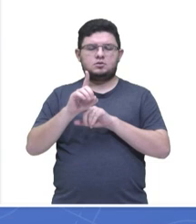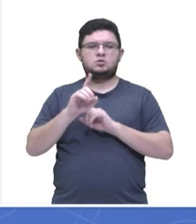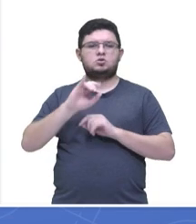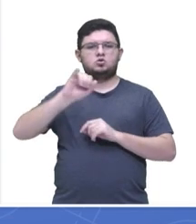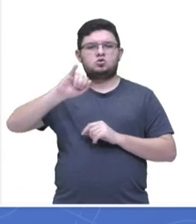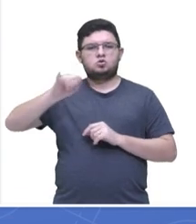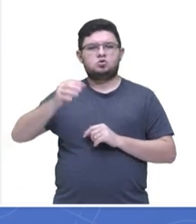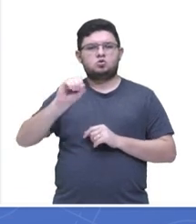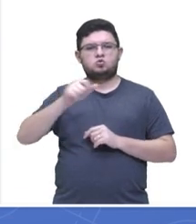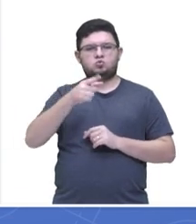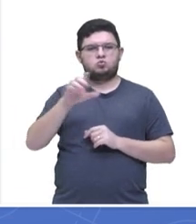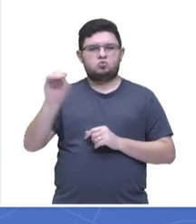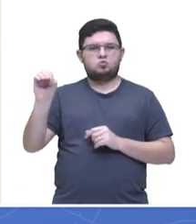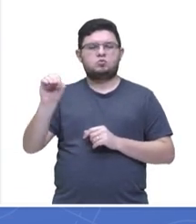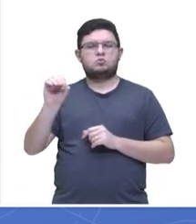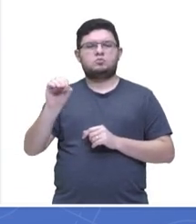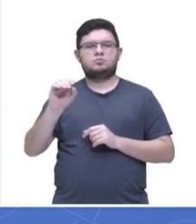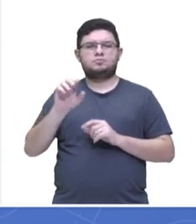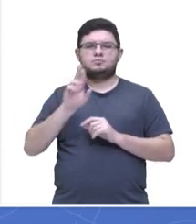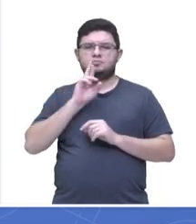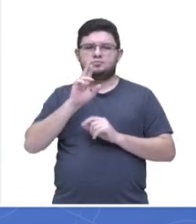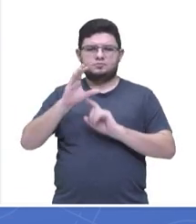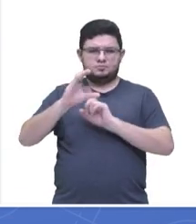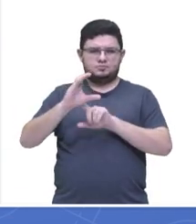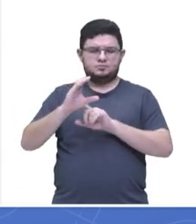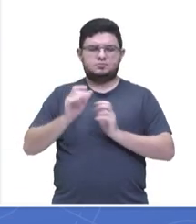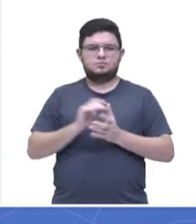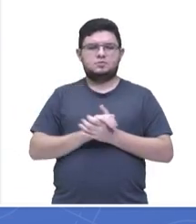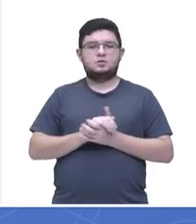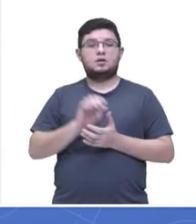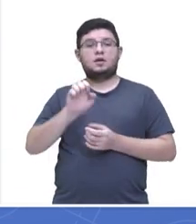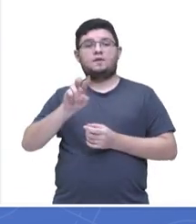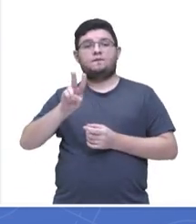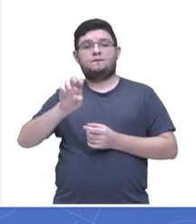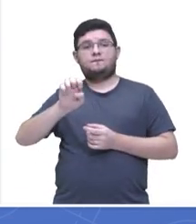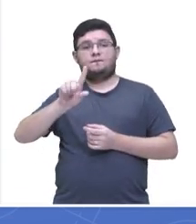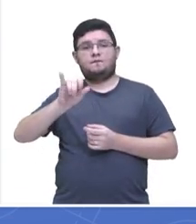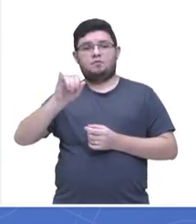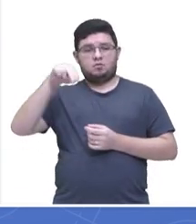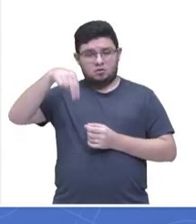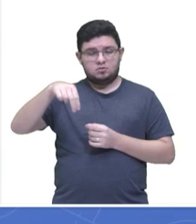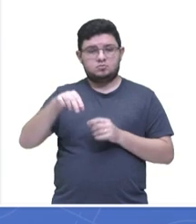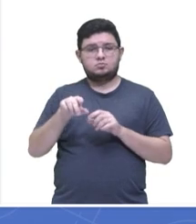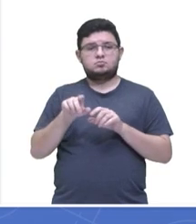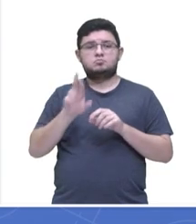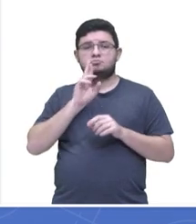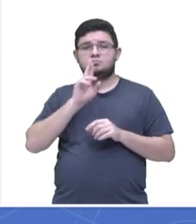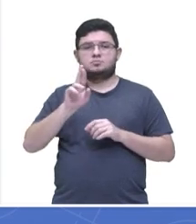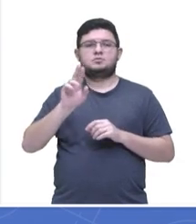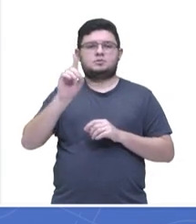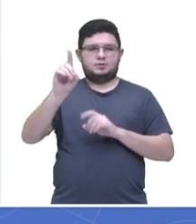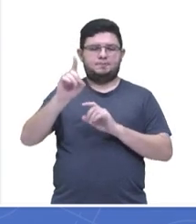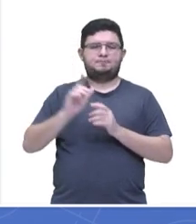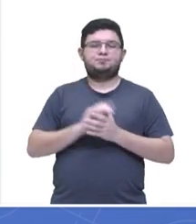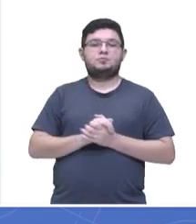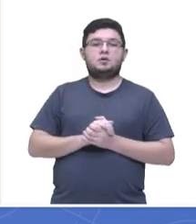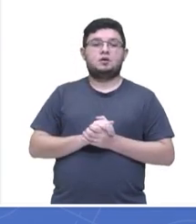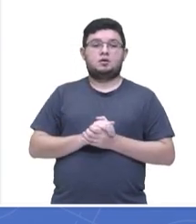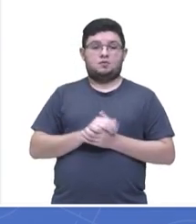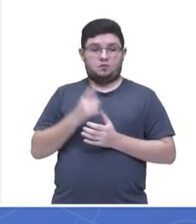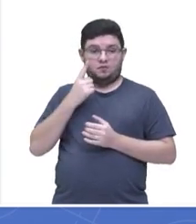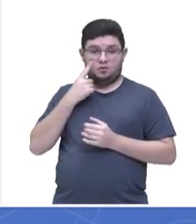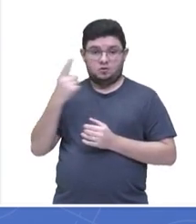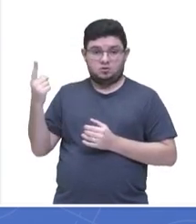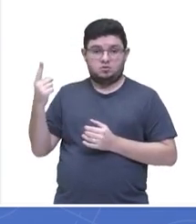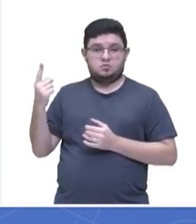também foi um pouco diferente, né? E a Evelyn, da escola Milton Bandeira, letra D. Vamos verificar então aqui, pessoal, já que nós